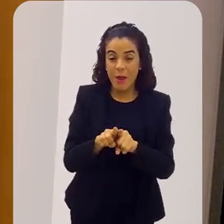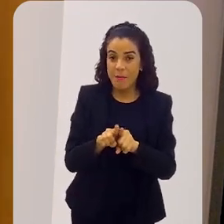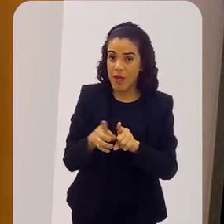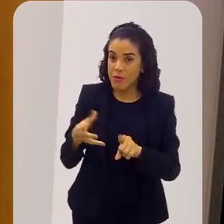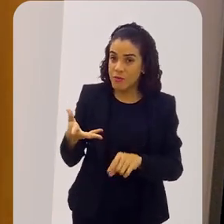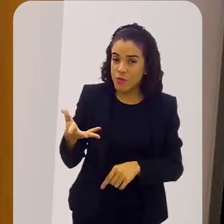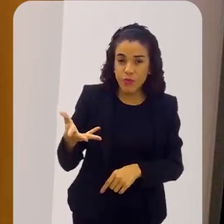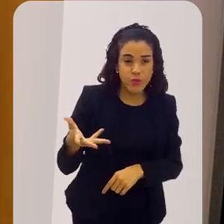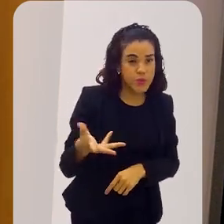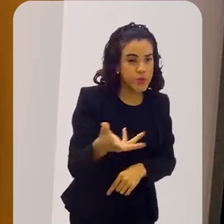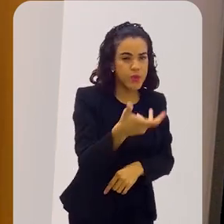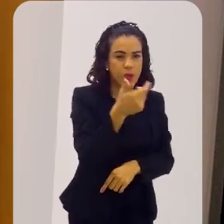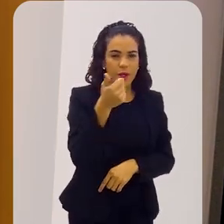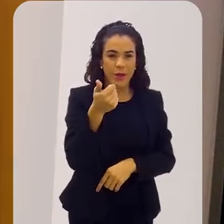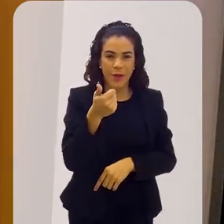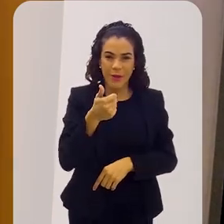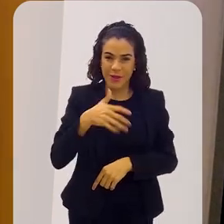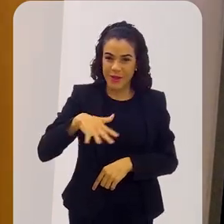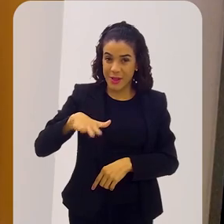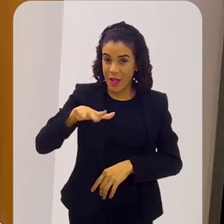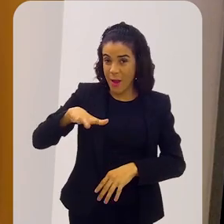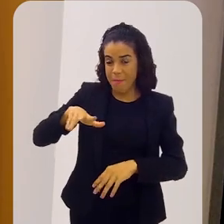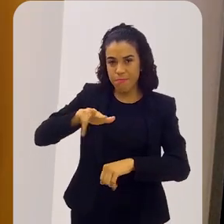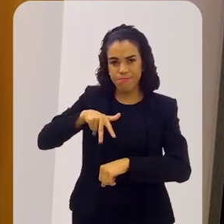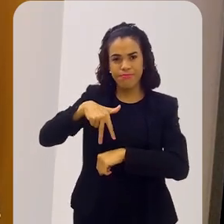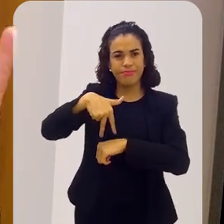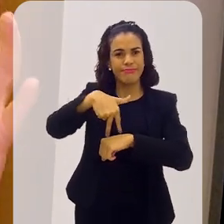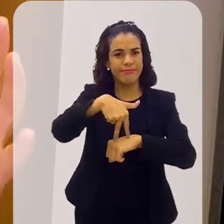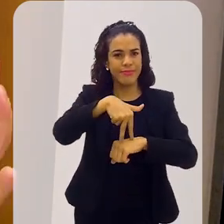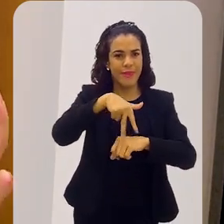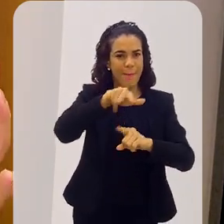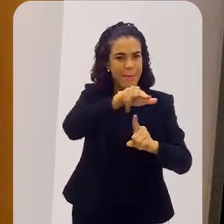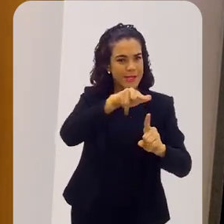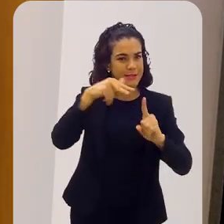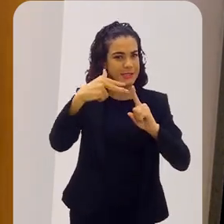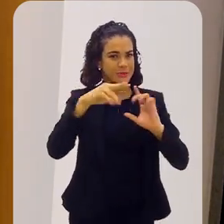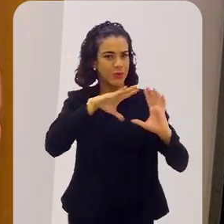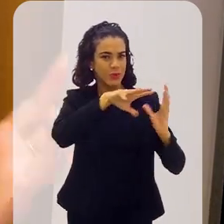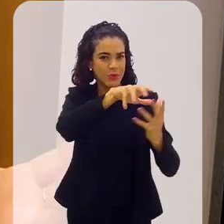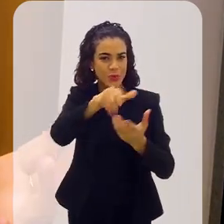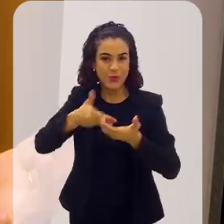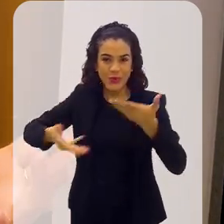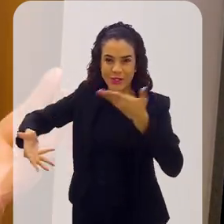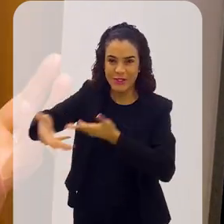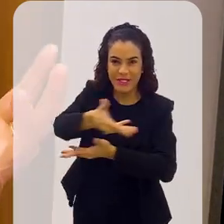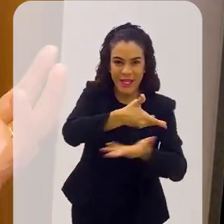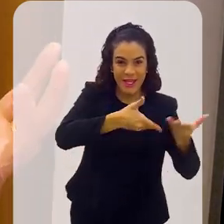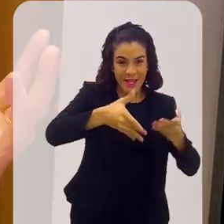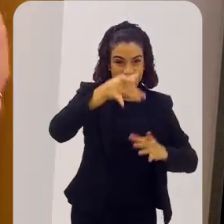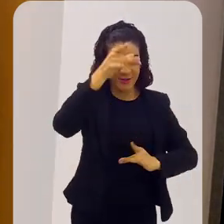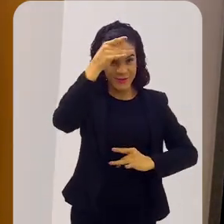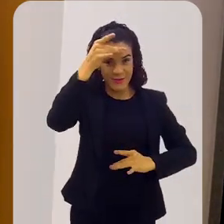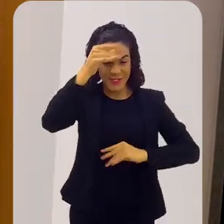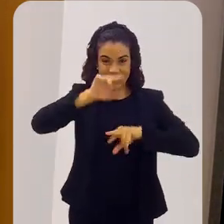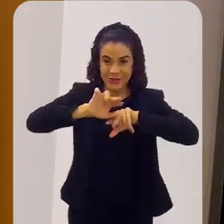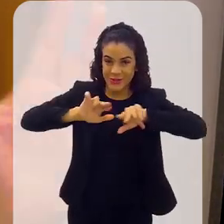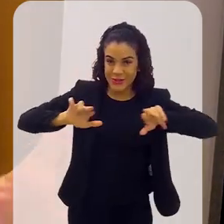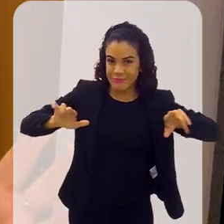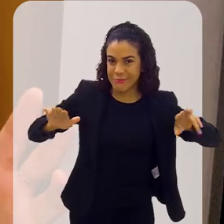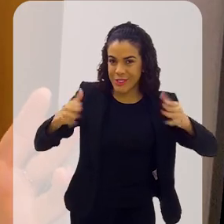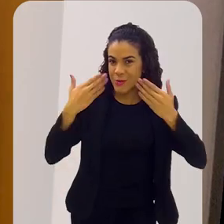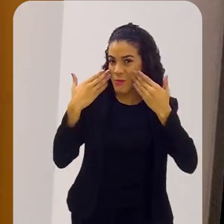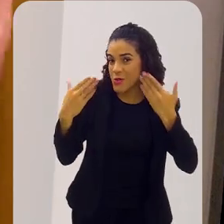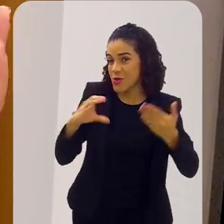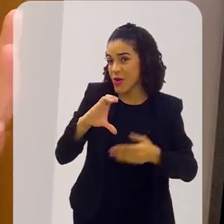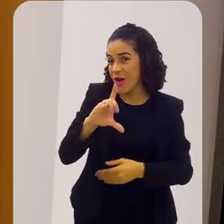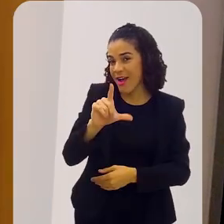a prosa leve discorre com fluência e fluidez nos meandros da protagonista, na sua visão de mundo e interação com os demais